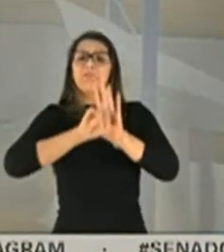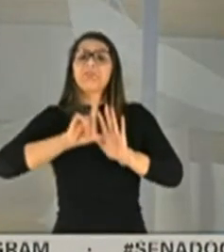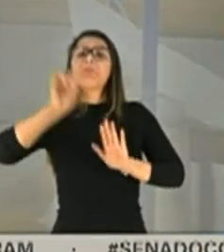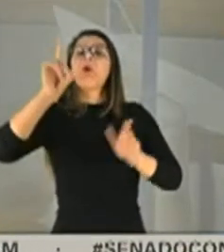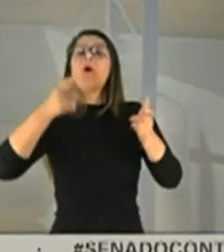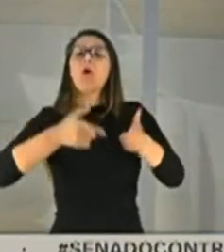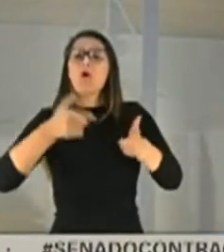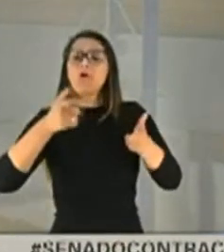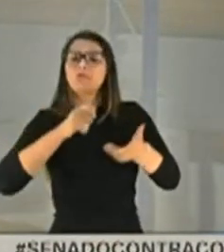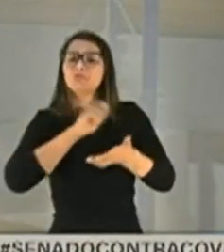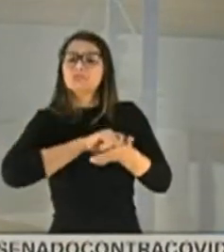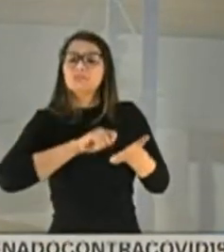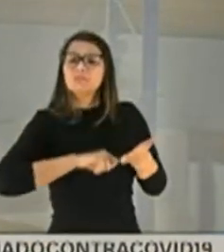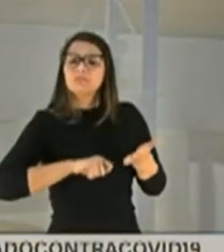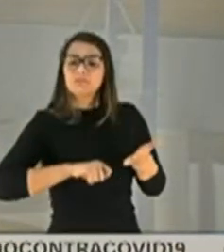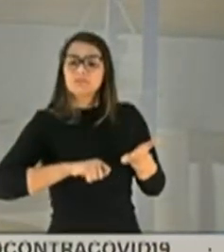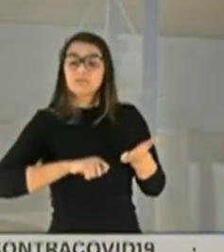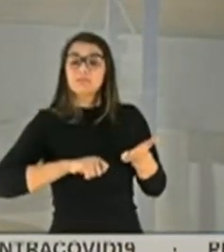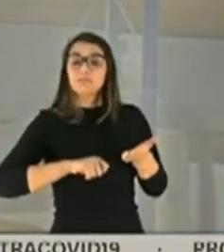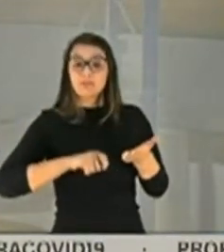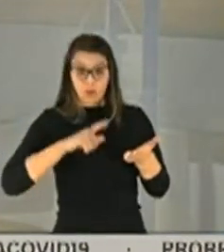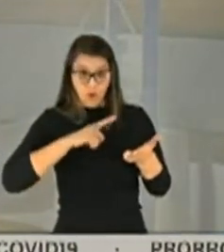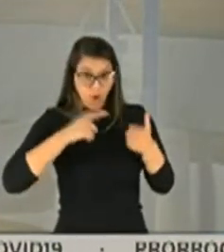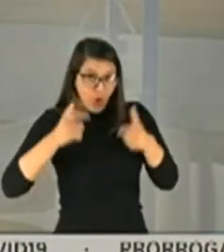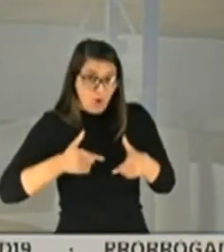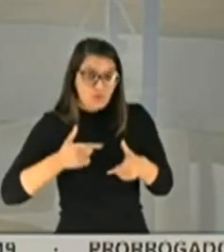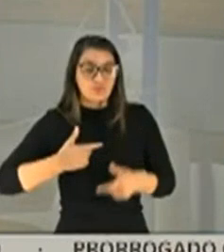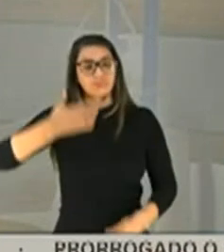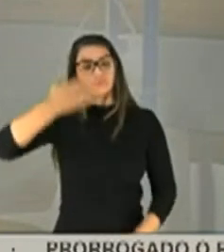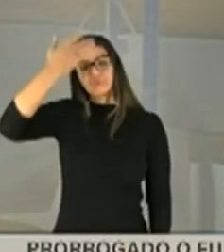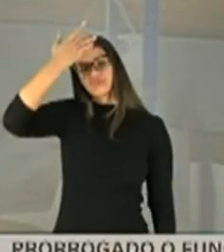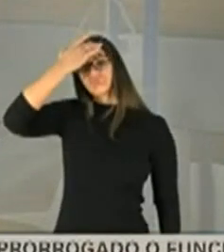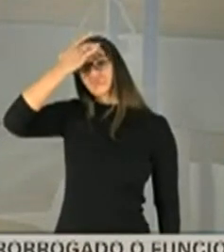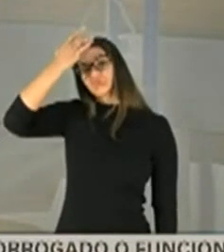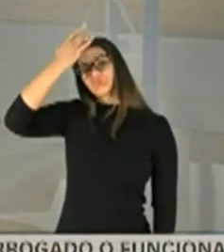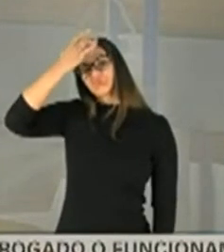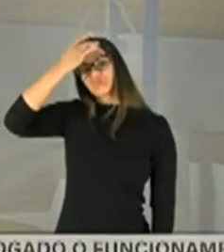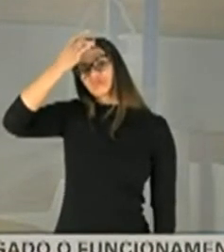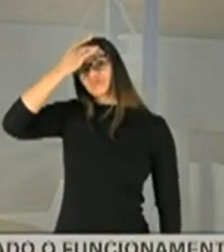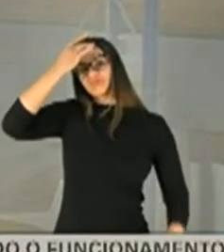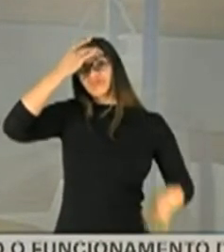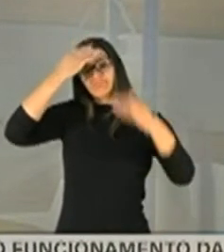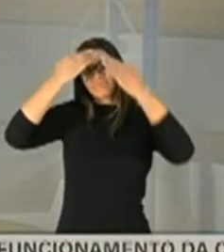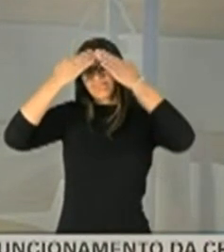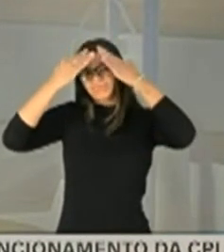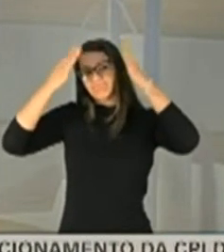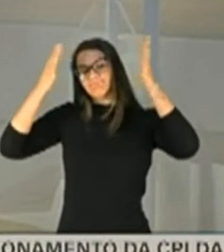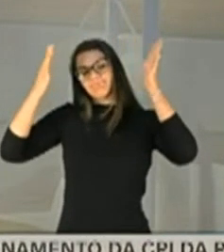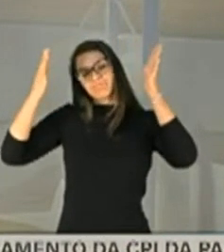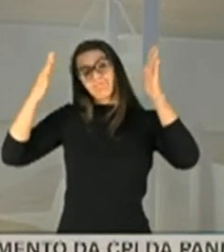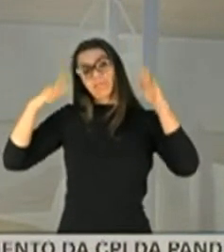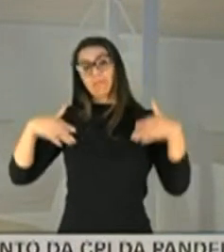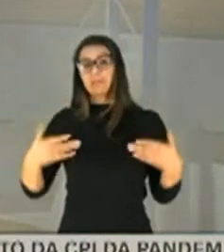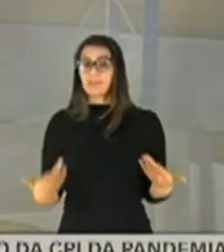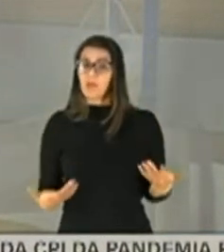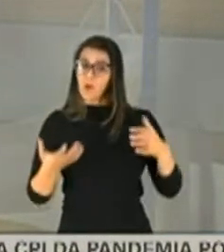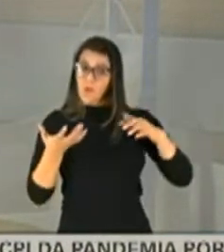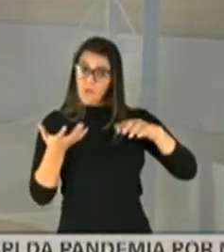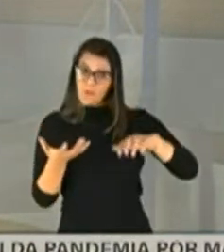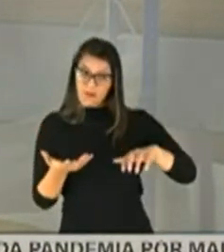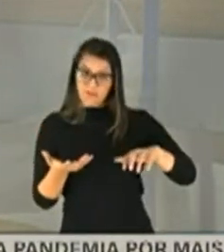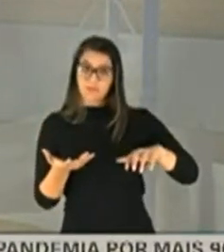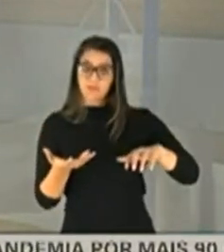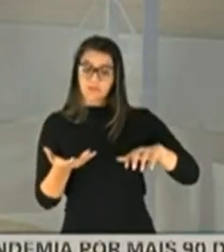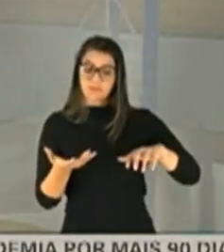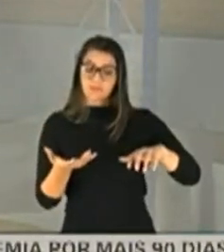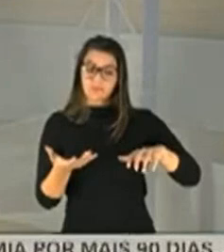está escrita na consciência. Então, o Congresso Nacional, com